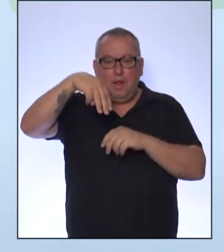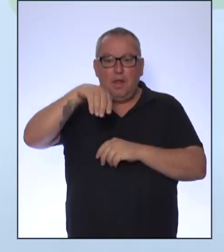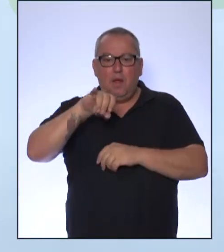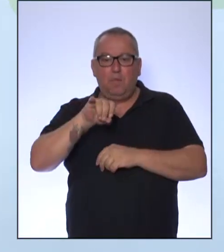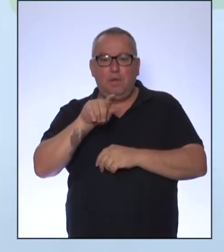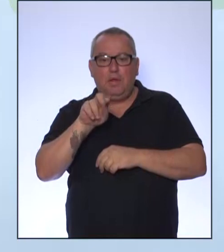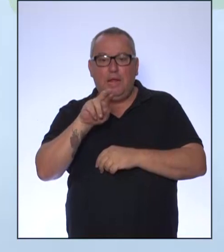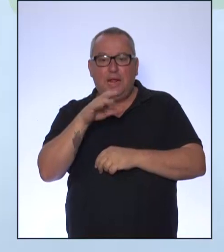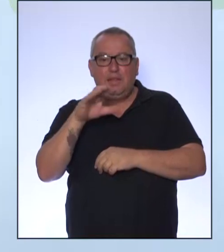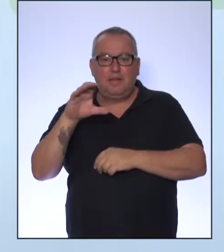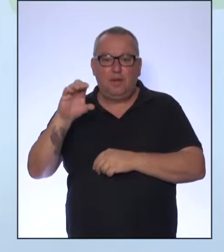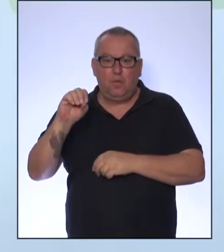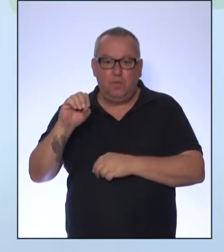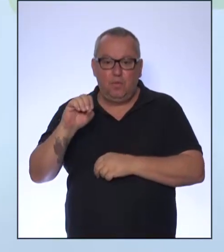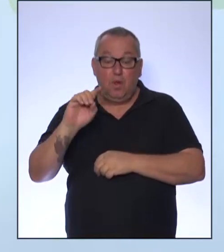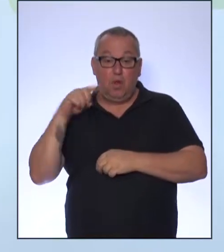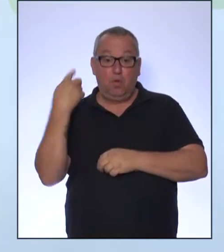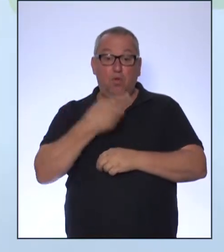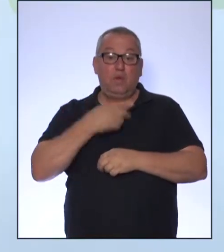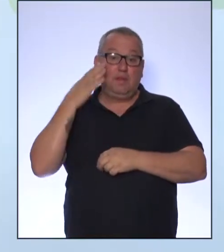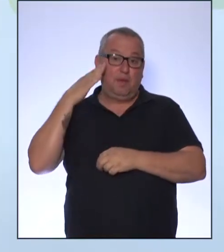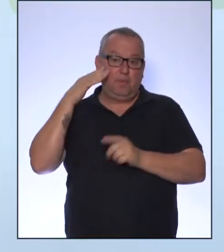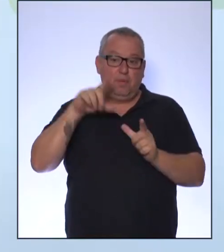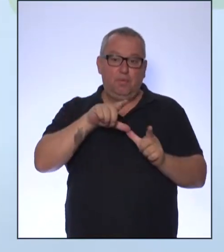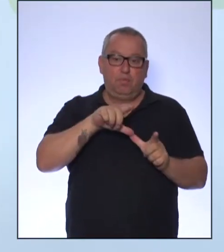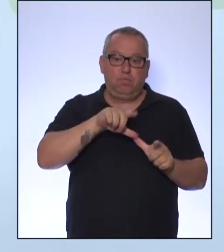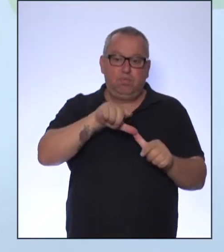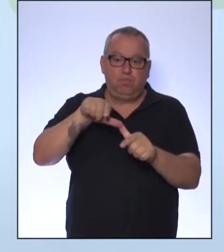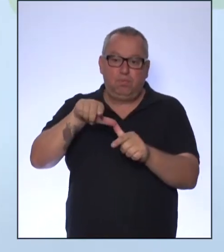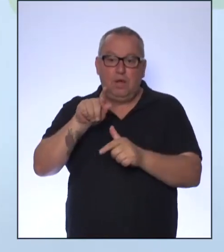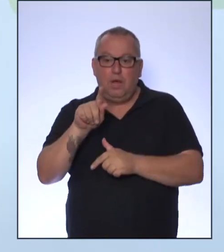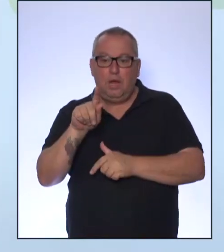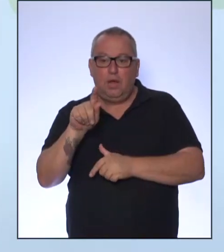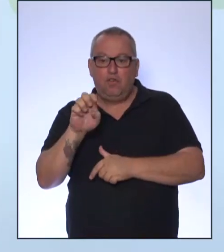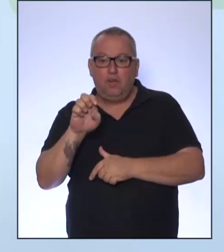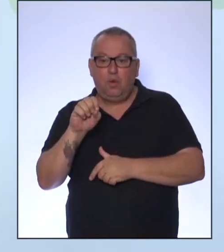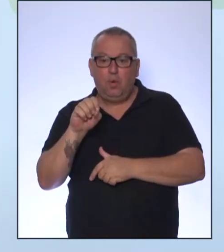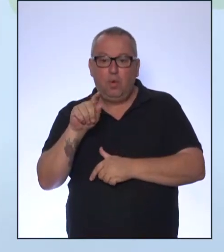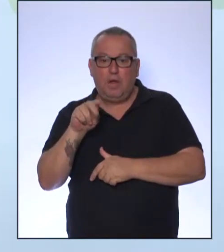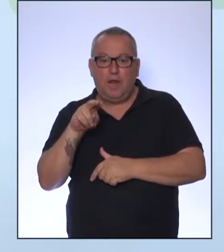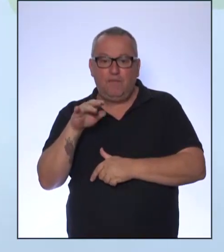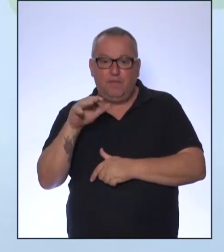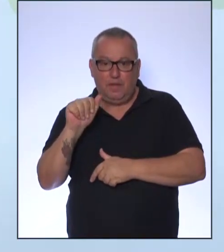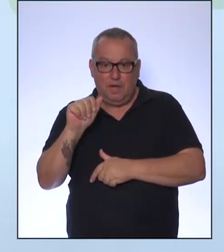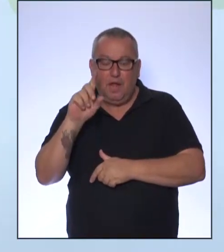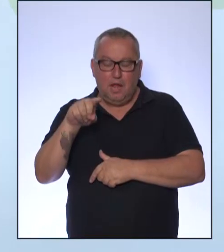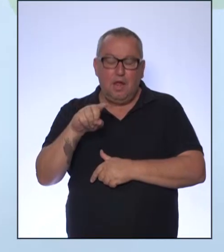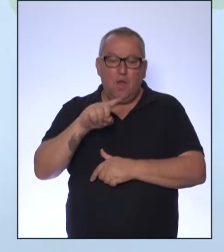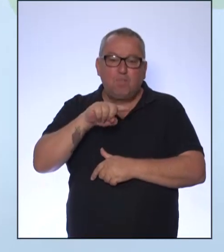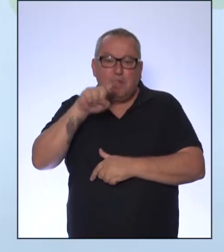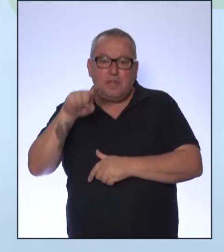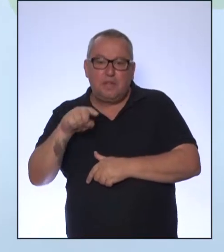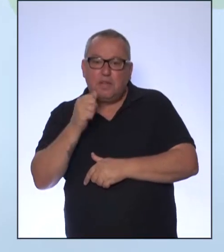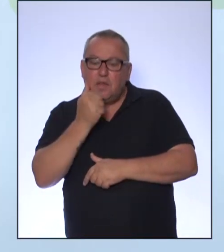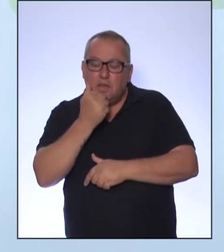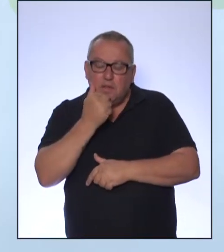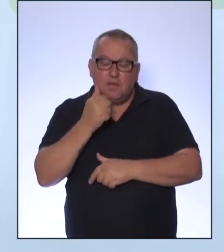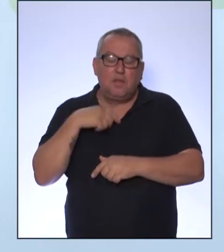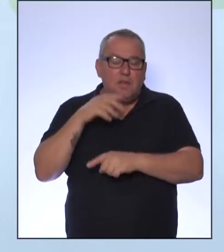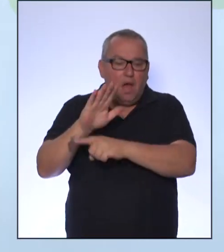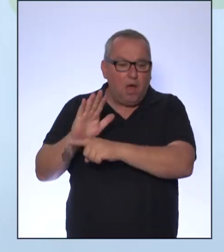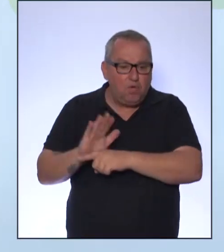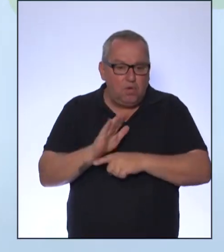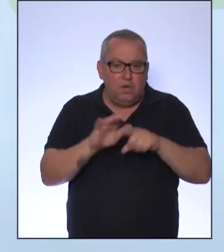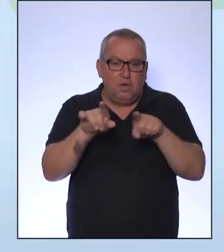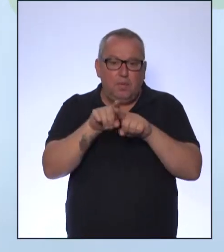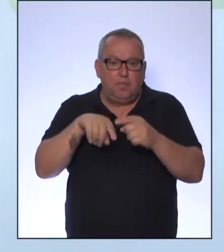Nós sabemos que a geografia é uma ciência que contribui, assim como tantas outras, para a